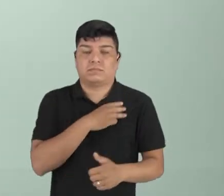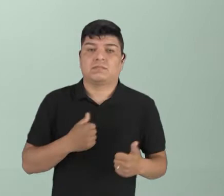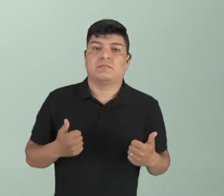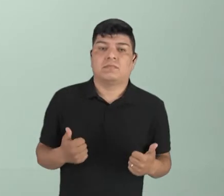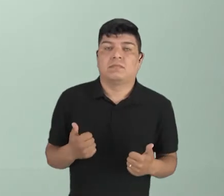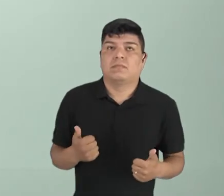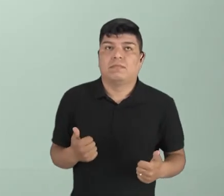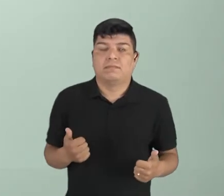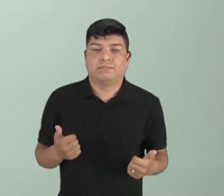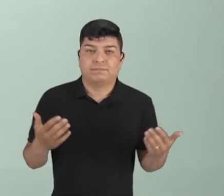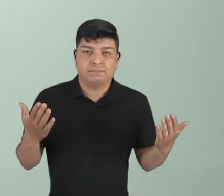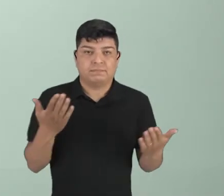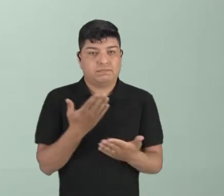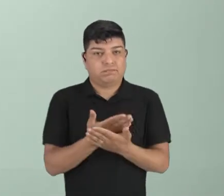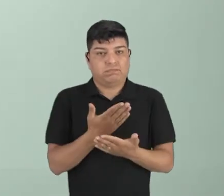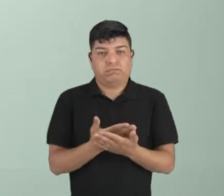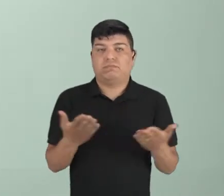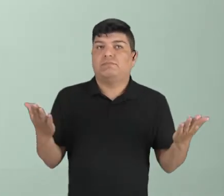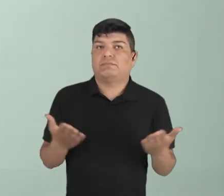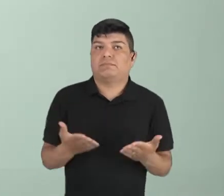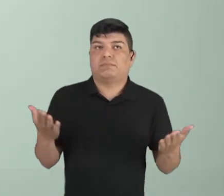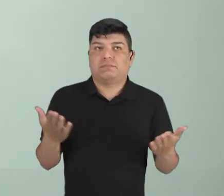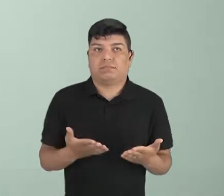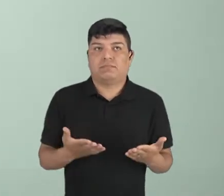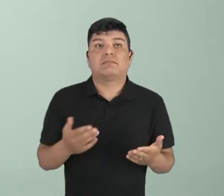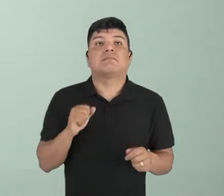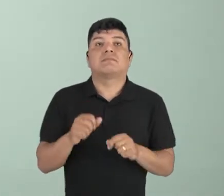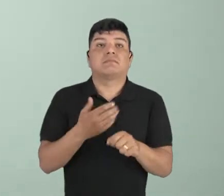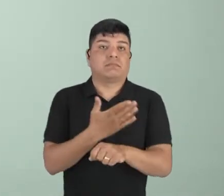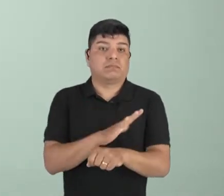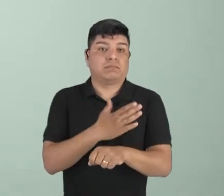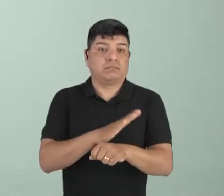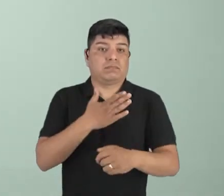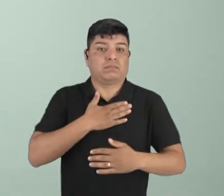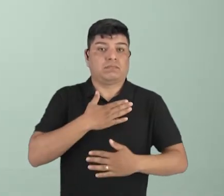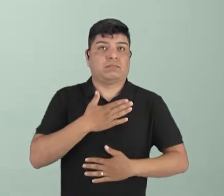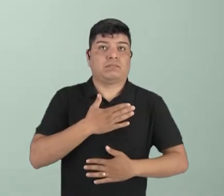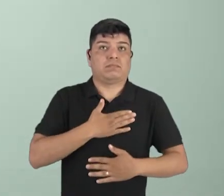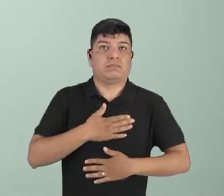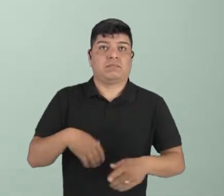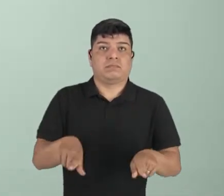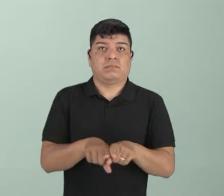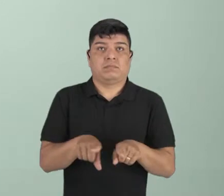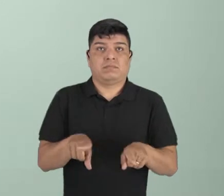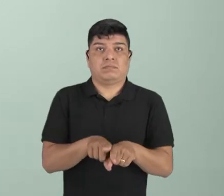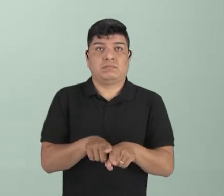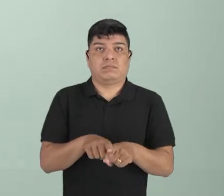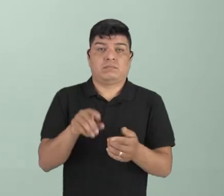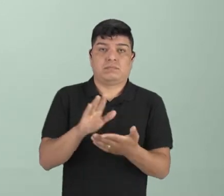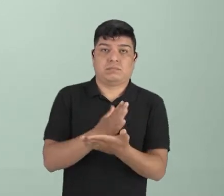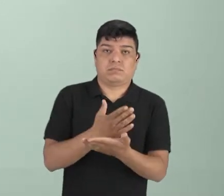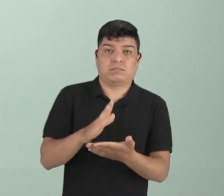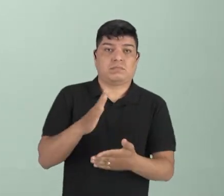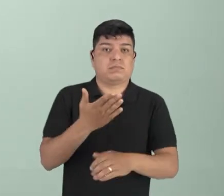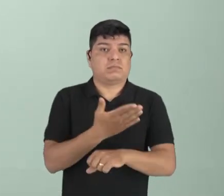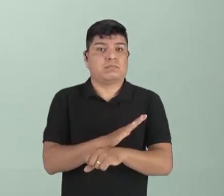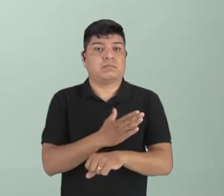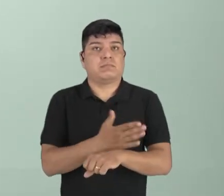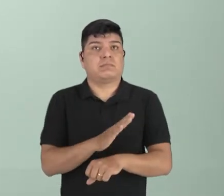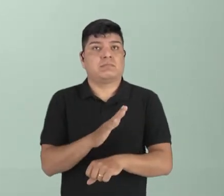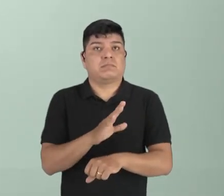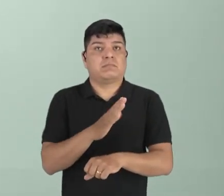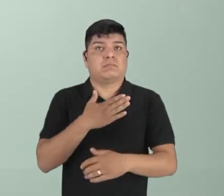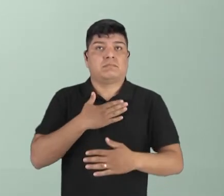e nós vamos na aula de hoje tratar sobre as práticas corporais, mas vamos tratar sobre algumas práticas corporais